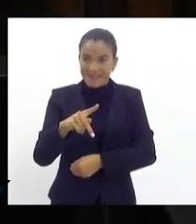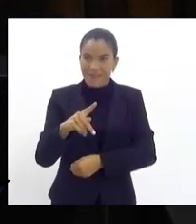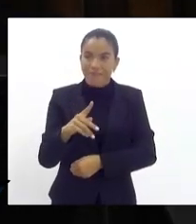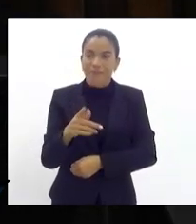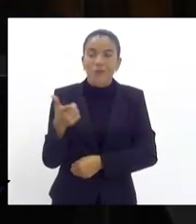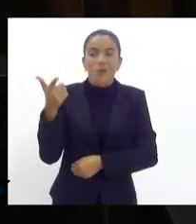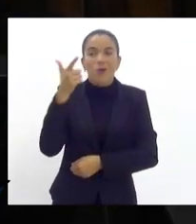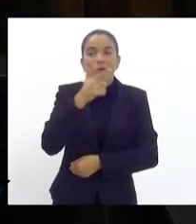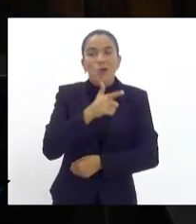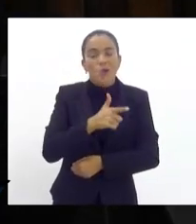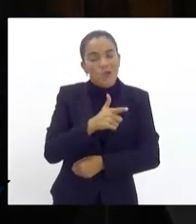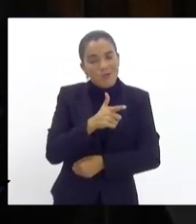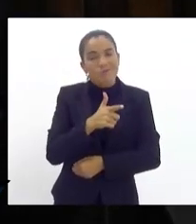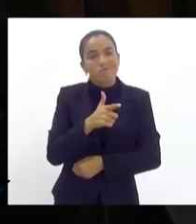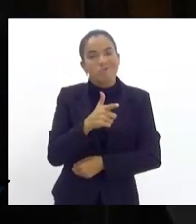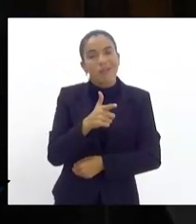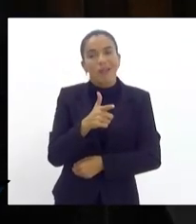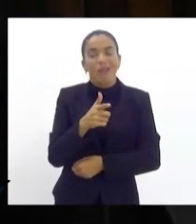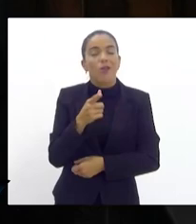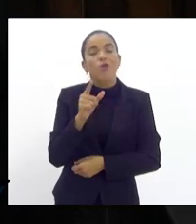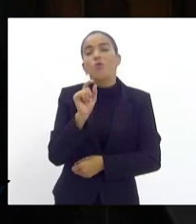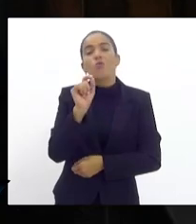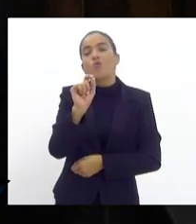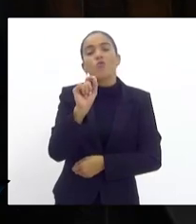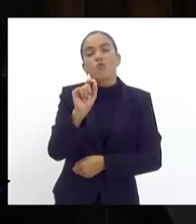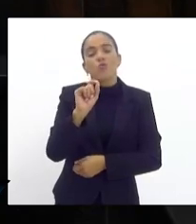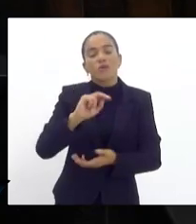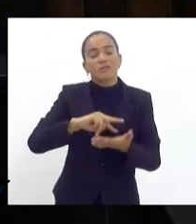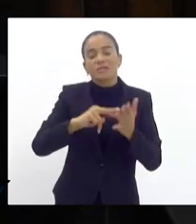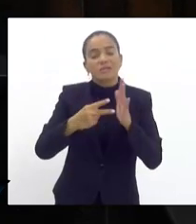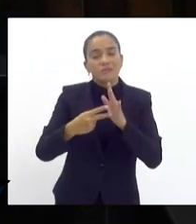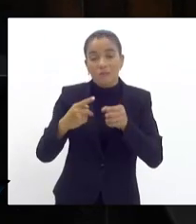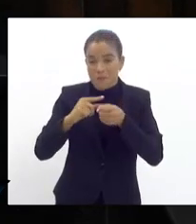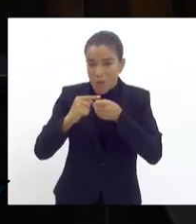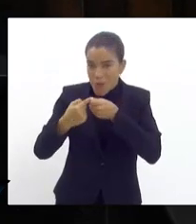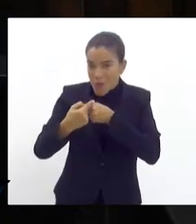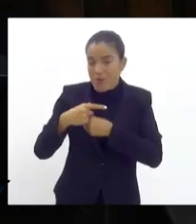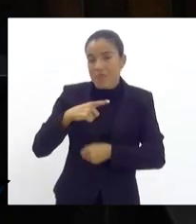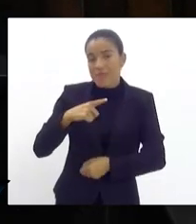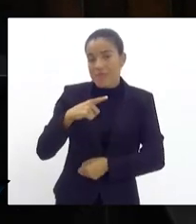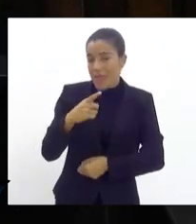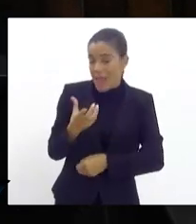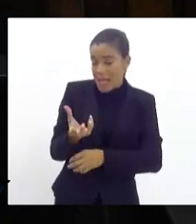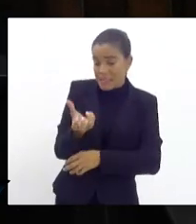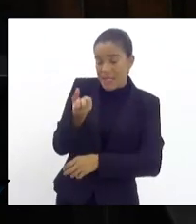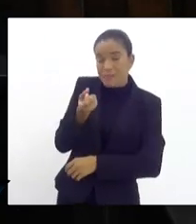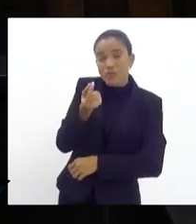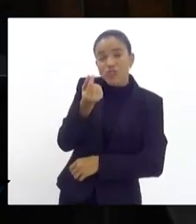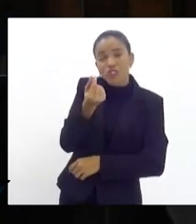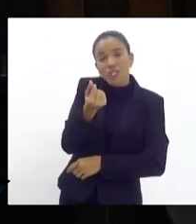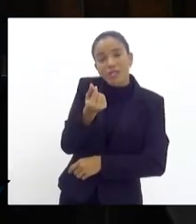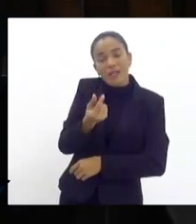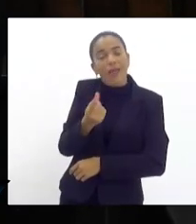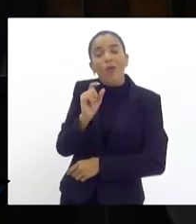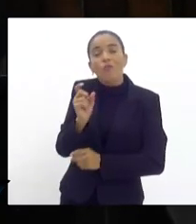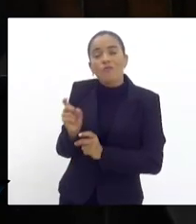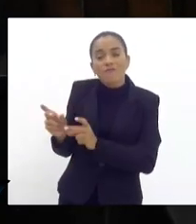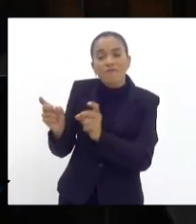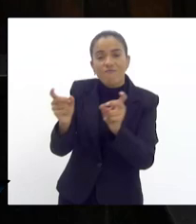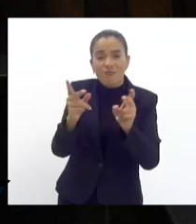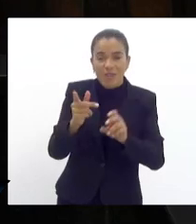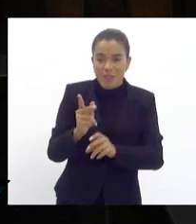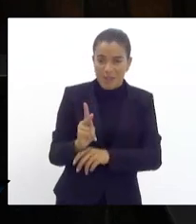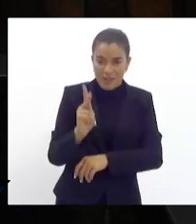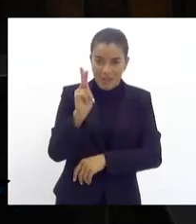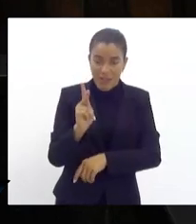cotejar o que é um município que tem ROE de participação especial abundante e